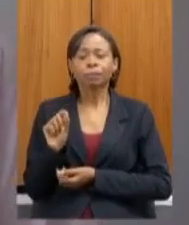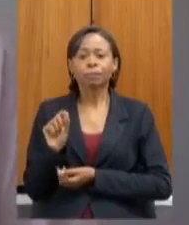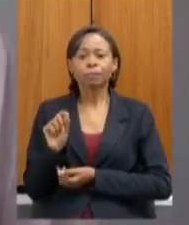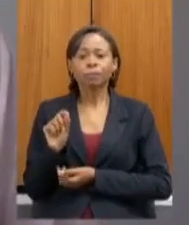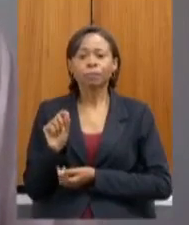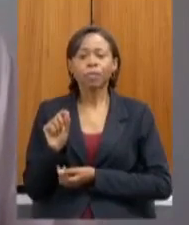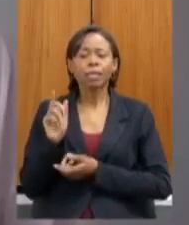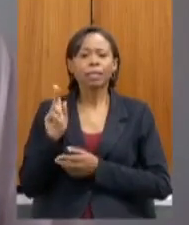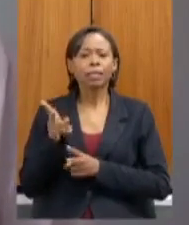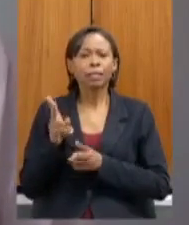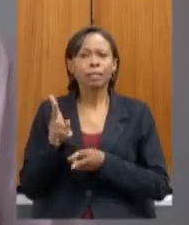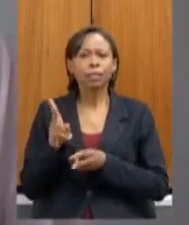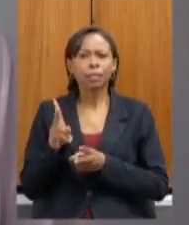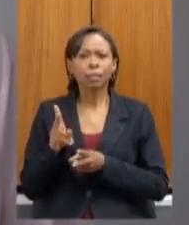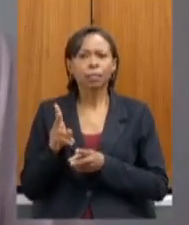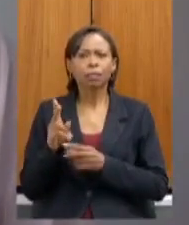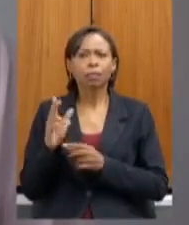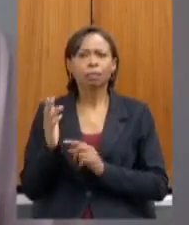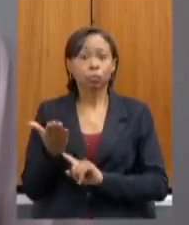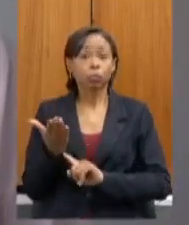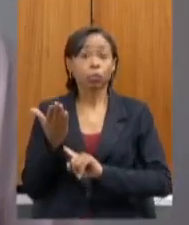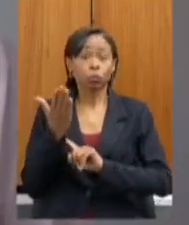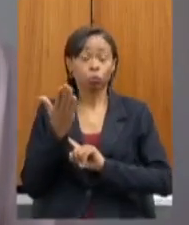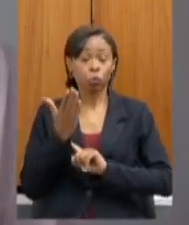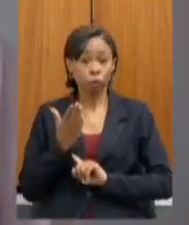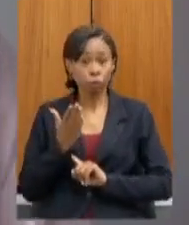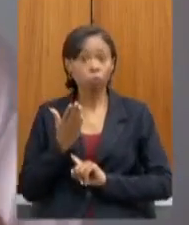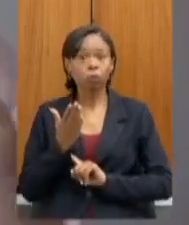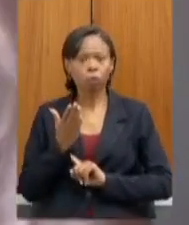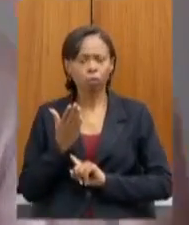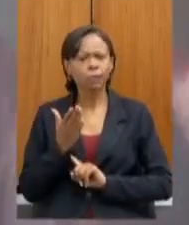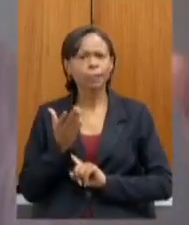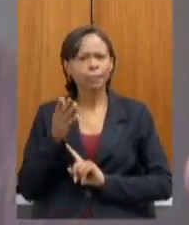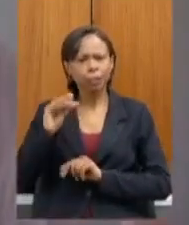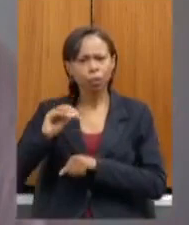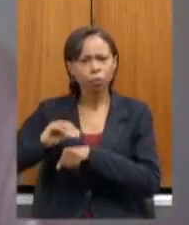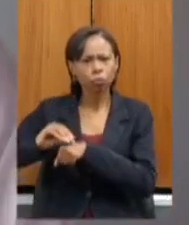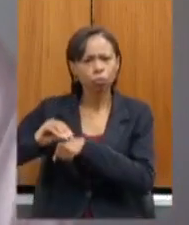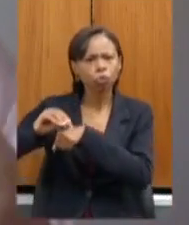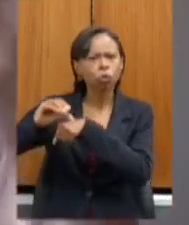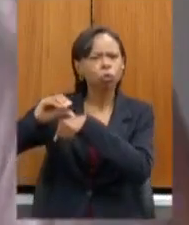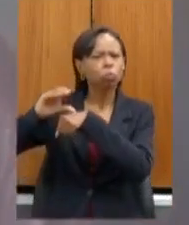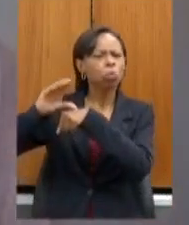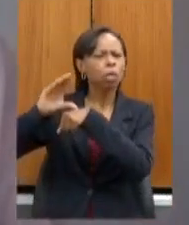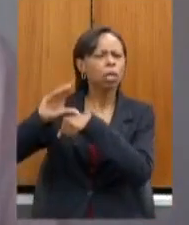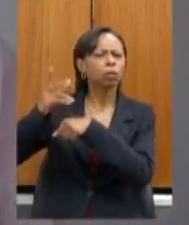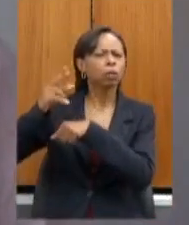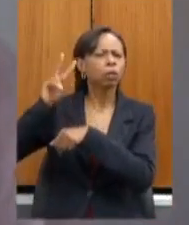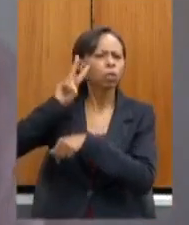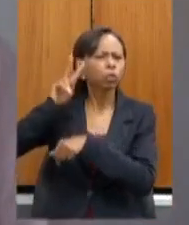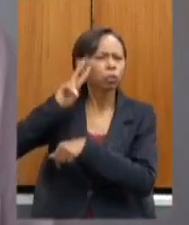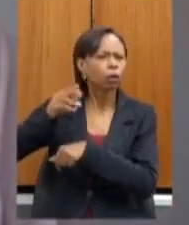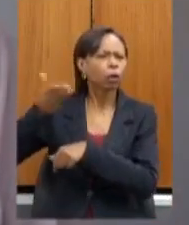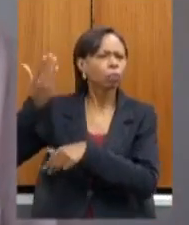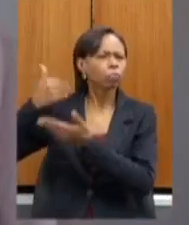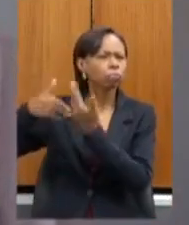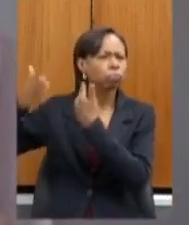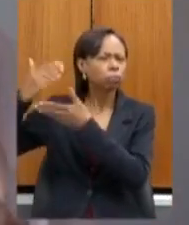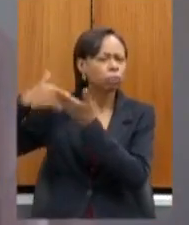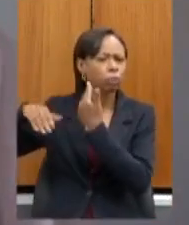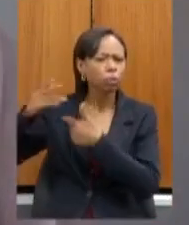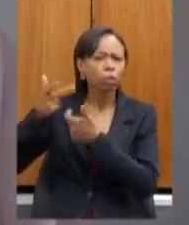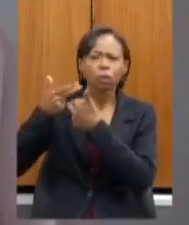você um equilíbrio muito grande deputada em todo o conhecimento já histórico em relação a situação toda